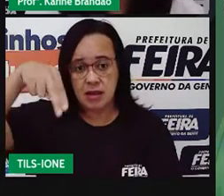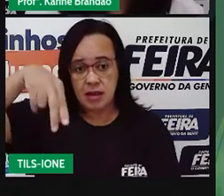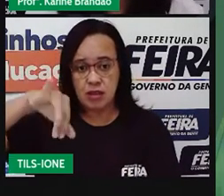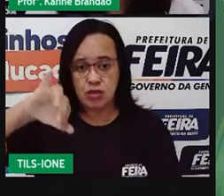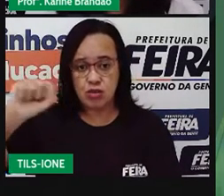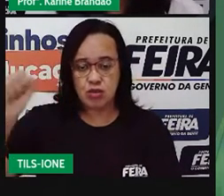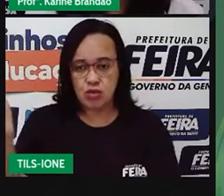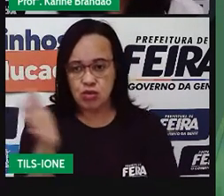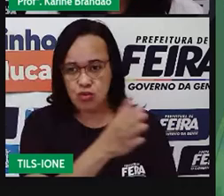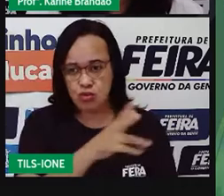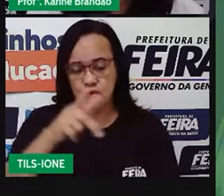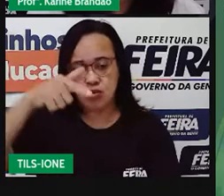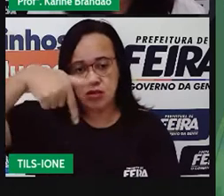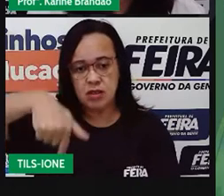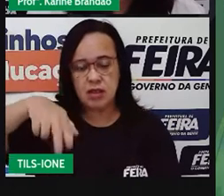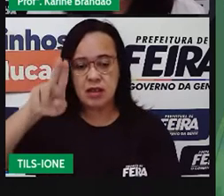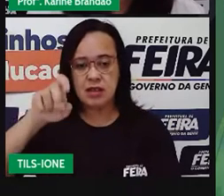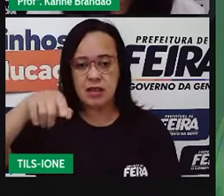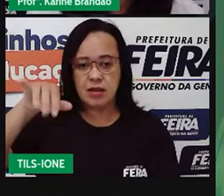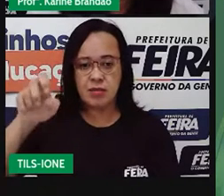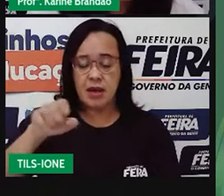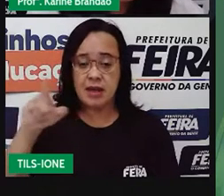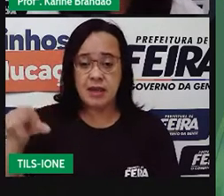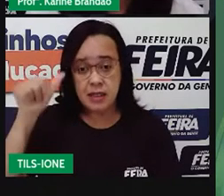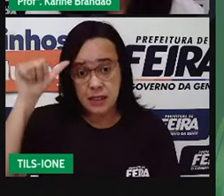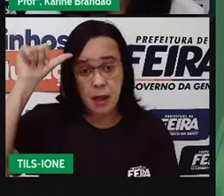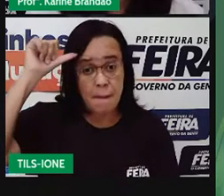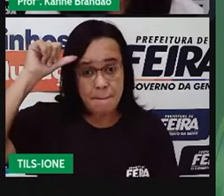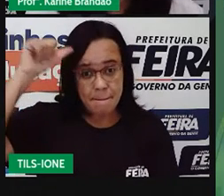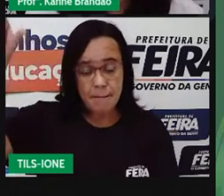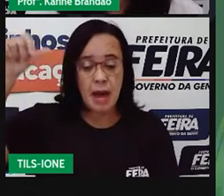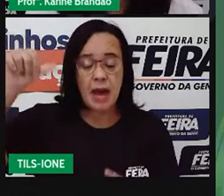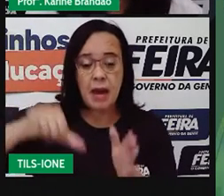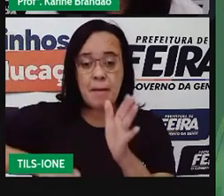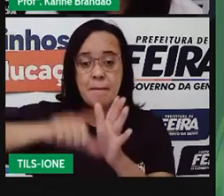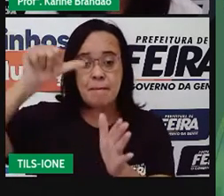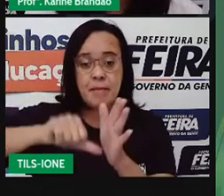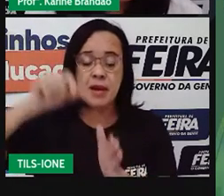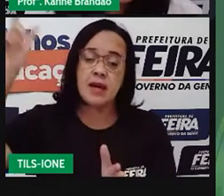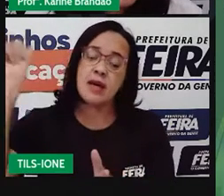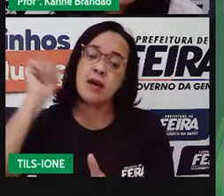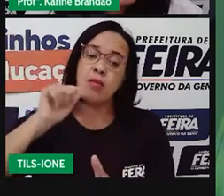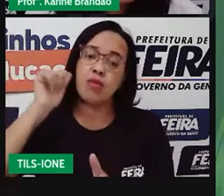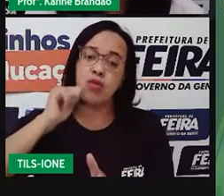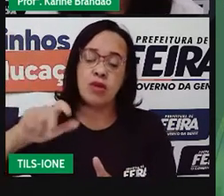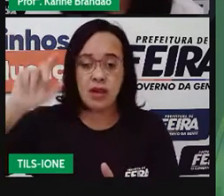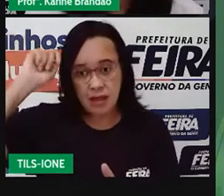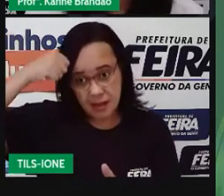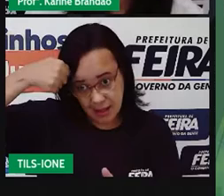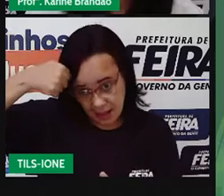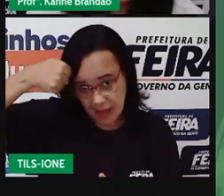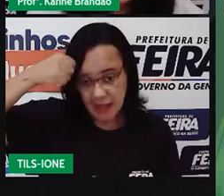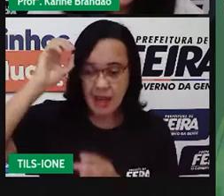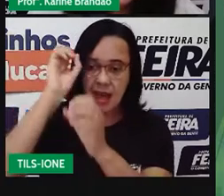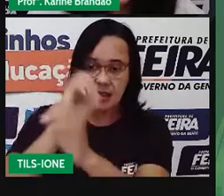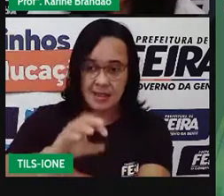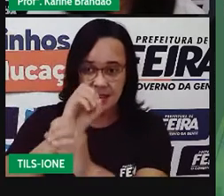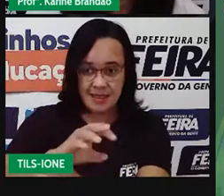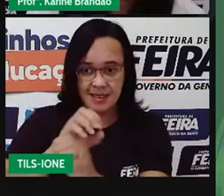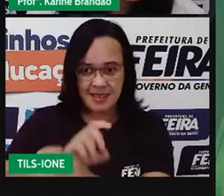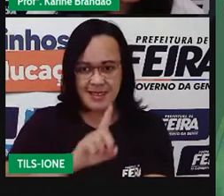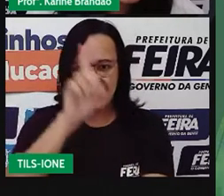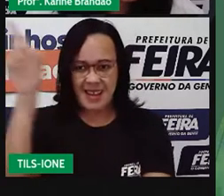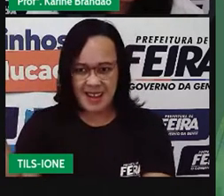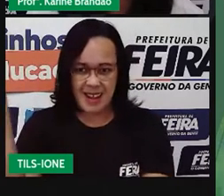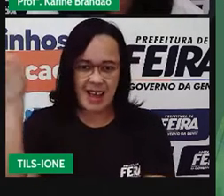e a primeira mulher negra brasileira a lecionar no Instituto Tecnológico de Aeronáutica. Nós precisamos valorizar